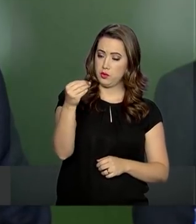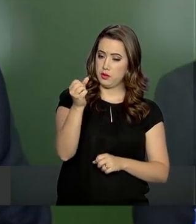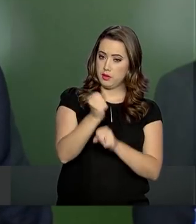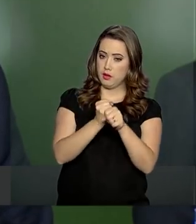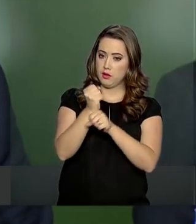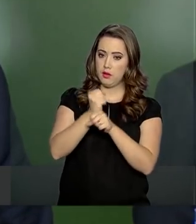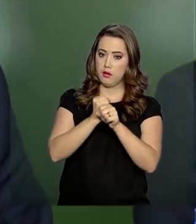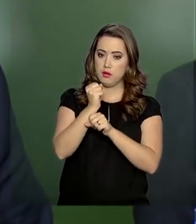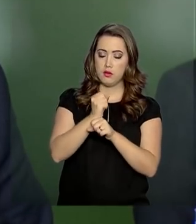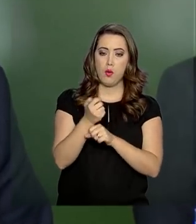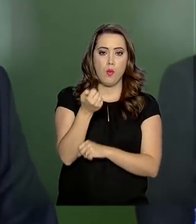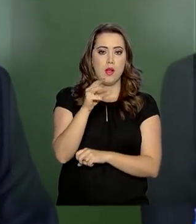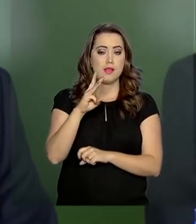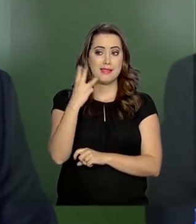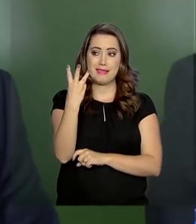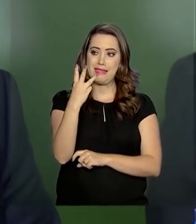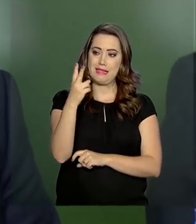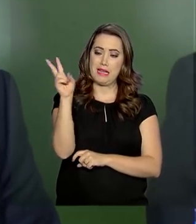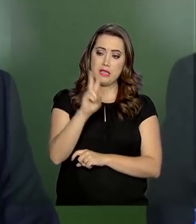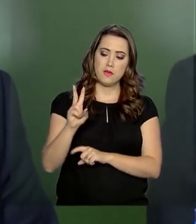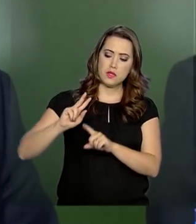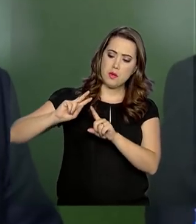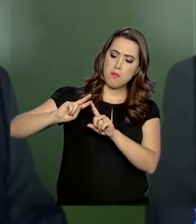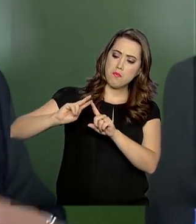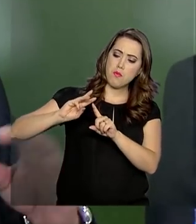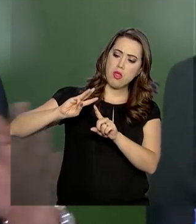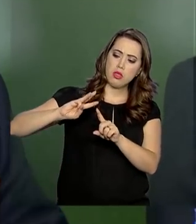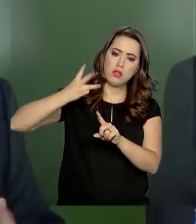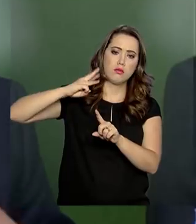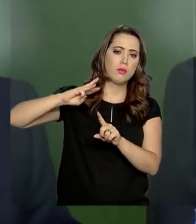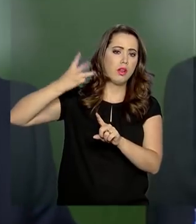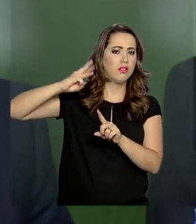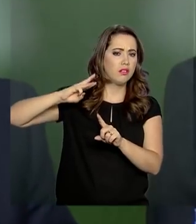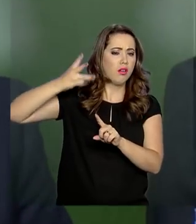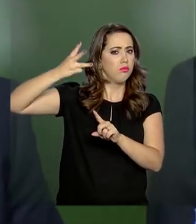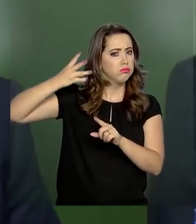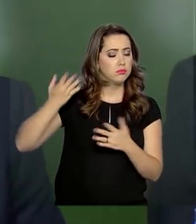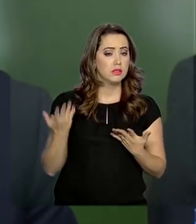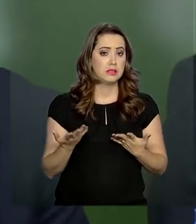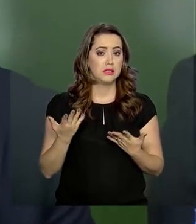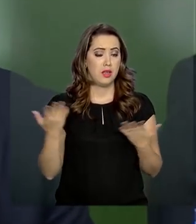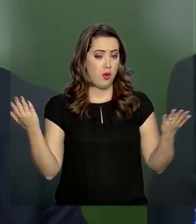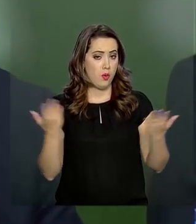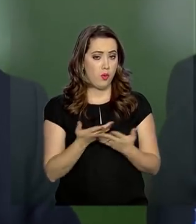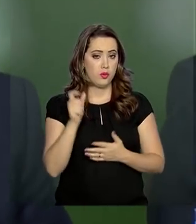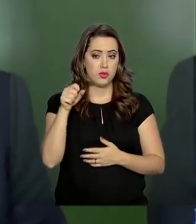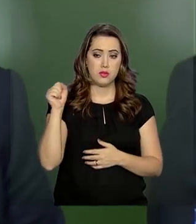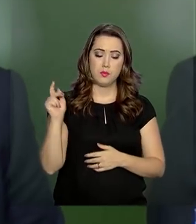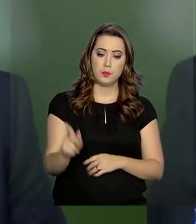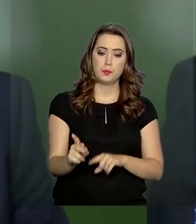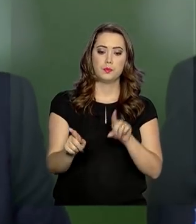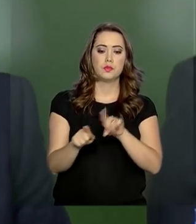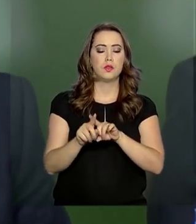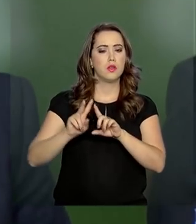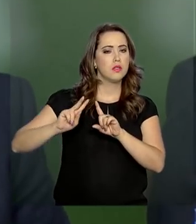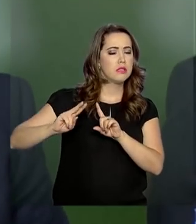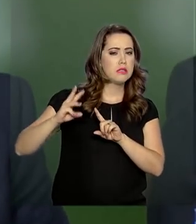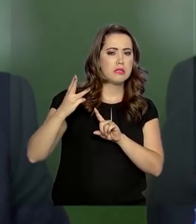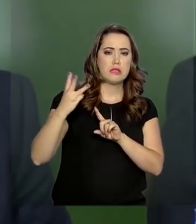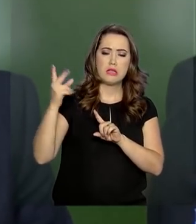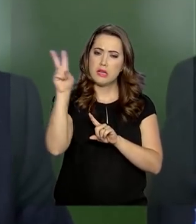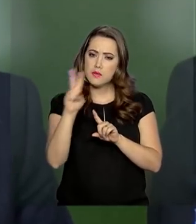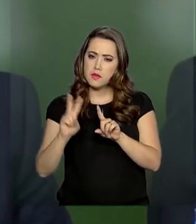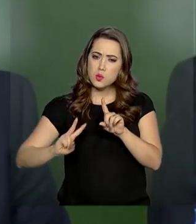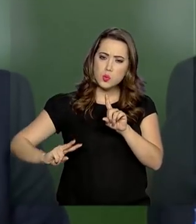pessoas que temos hoje acima de 65 anos. Ou seja, podemos dizer grosso modo que o número de aposentados vai triplicar.